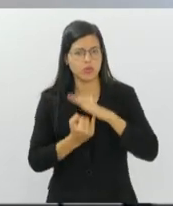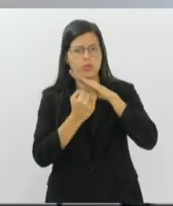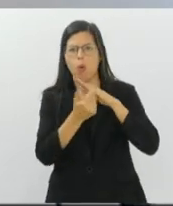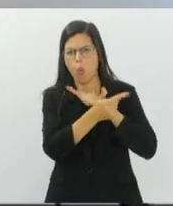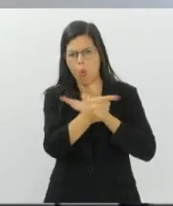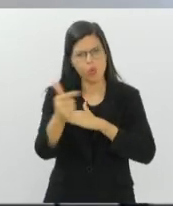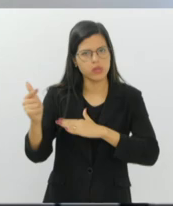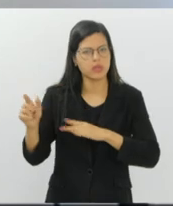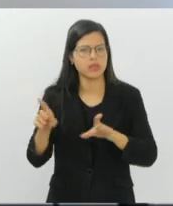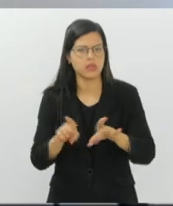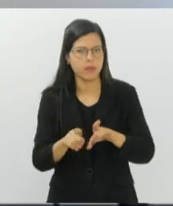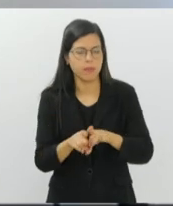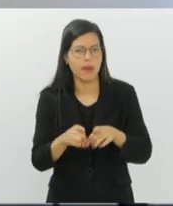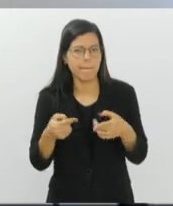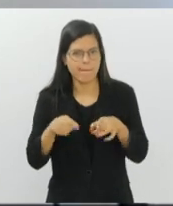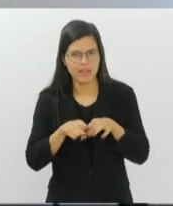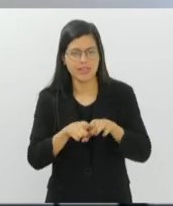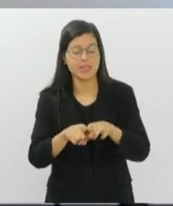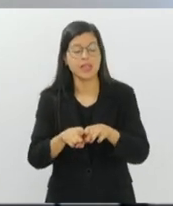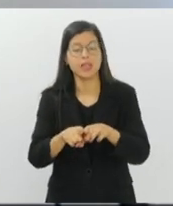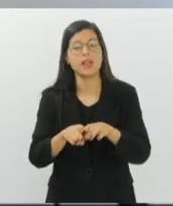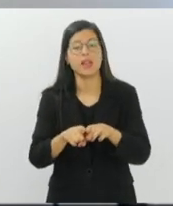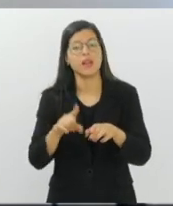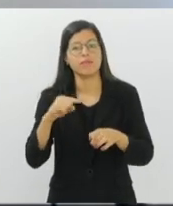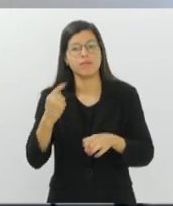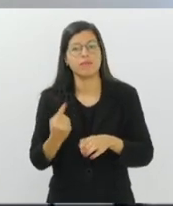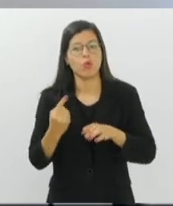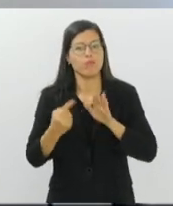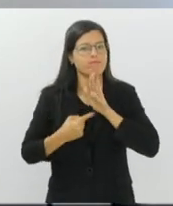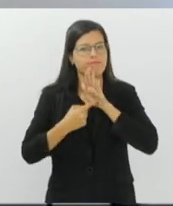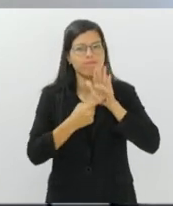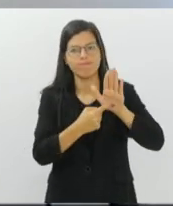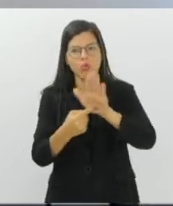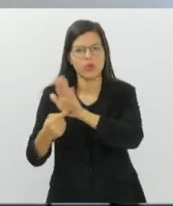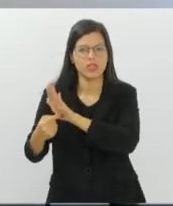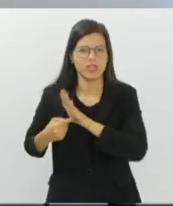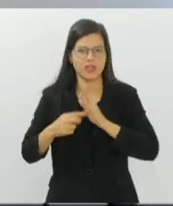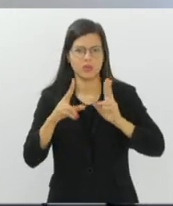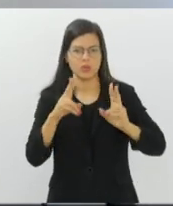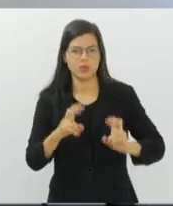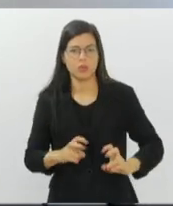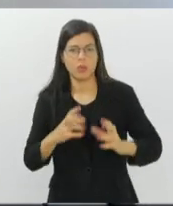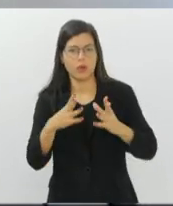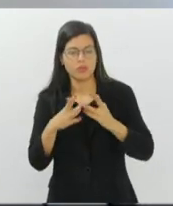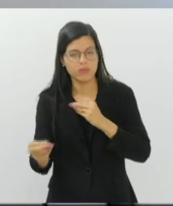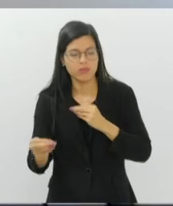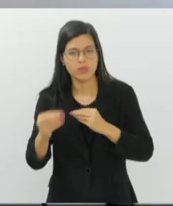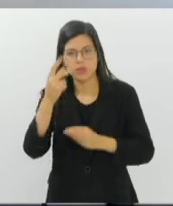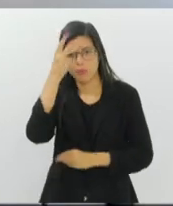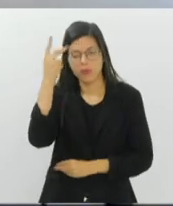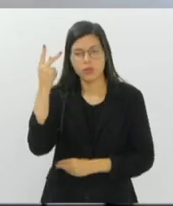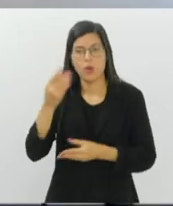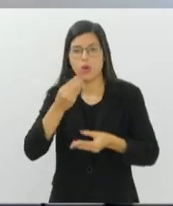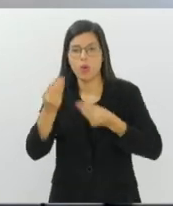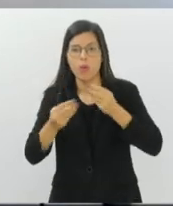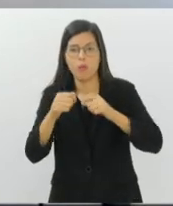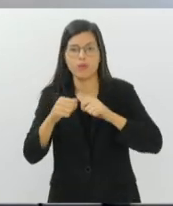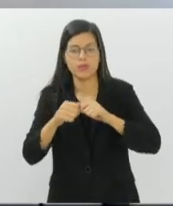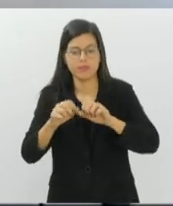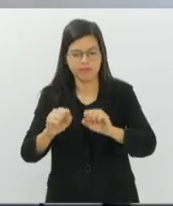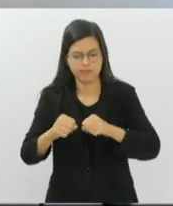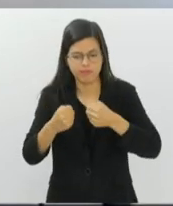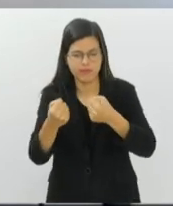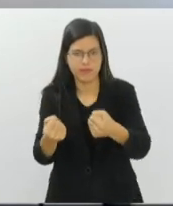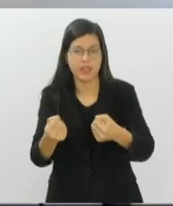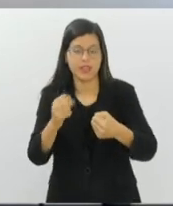instituições parceiras, nós estamos trazendo um pouco mais à luz a questão dos desaparecimentos de pessoas e como fazer para enfrentar esse fenômeno. Então,